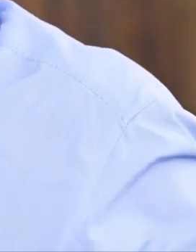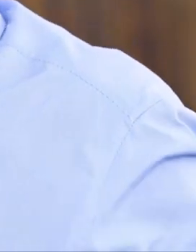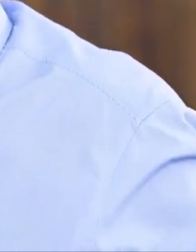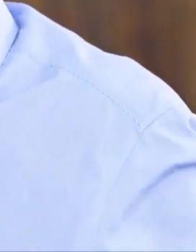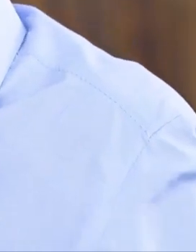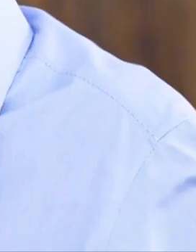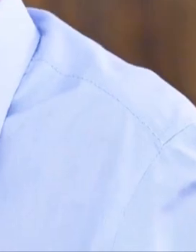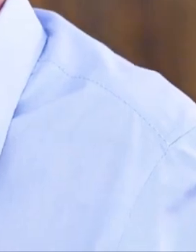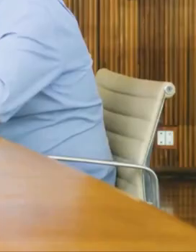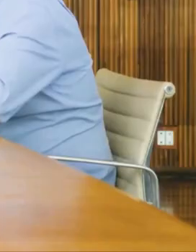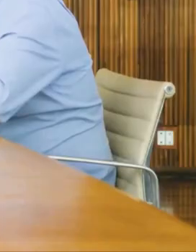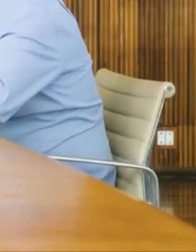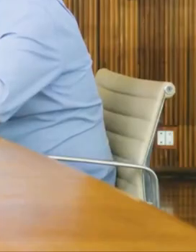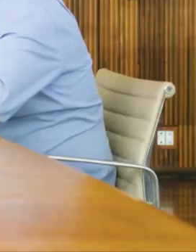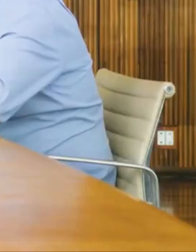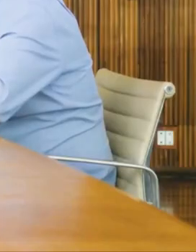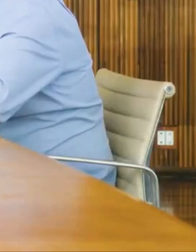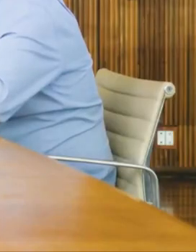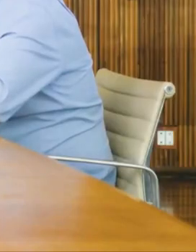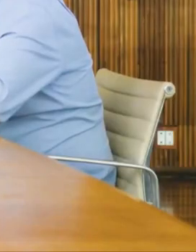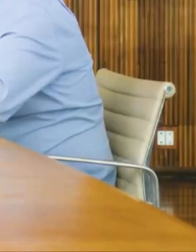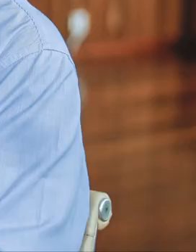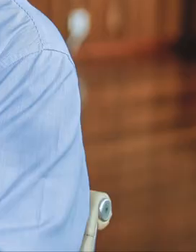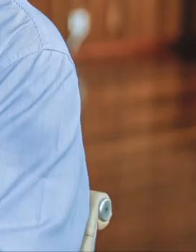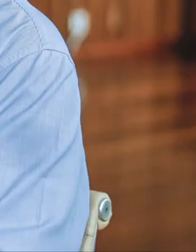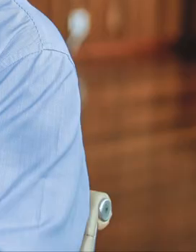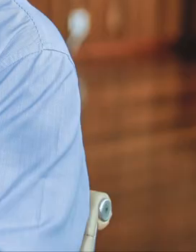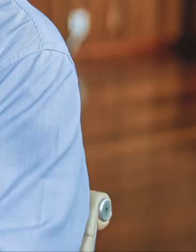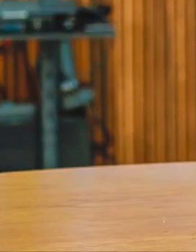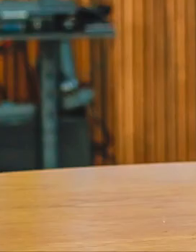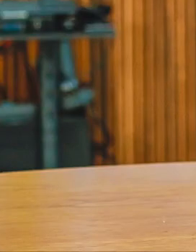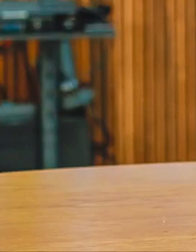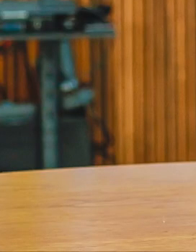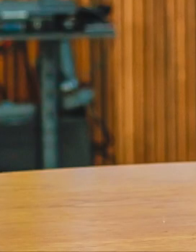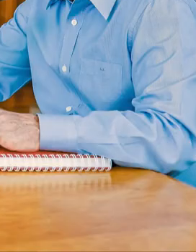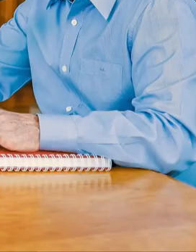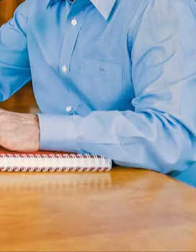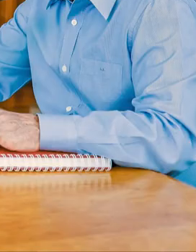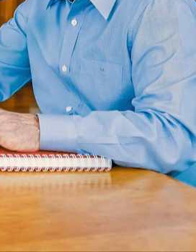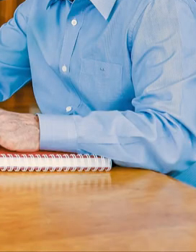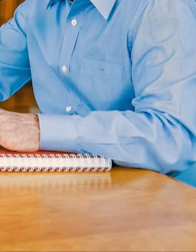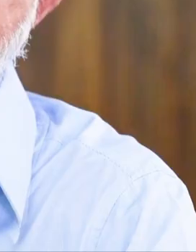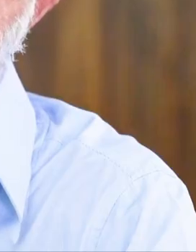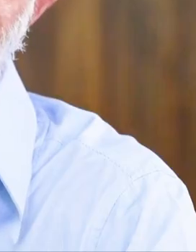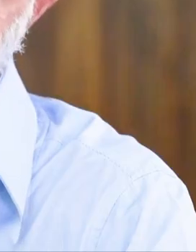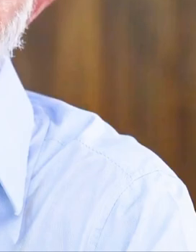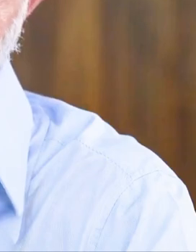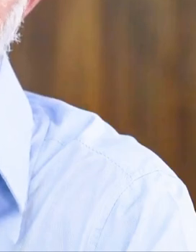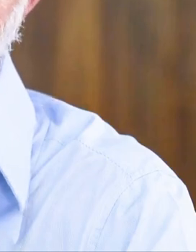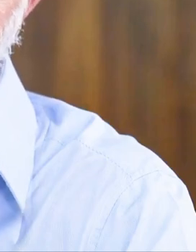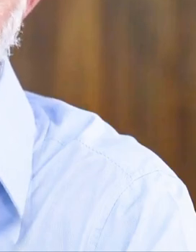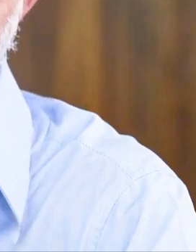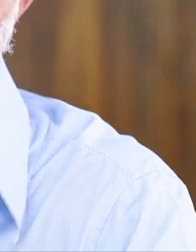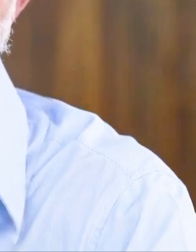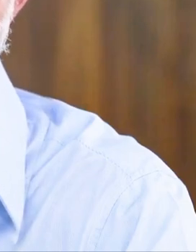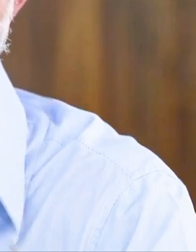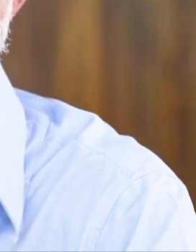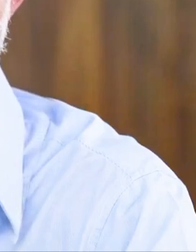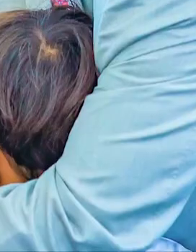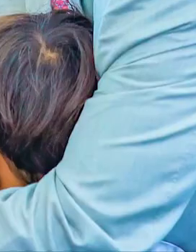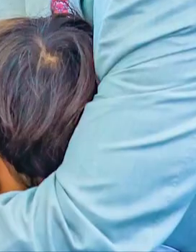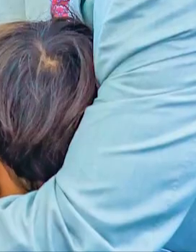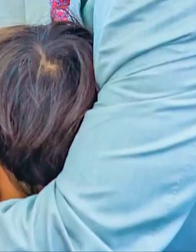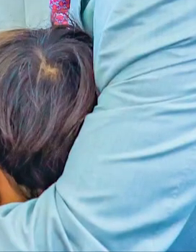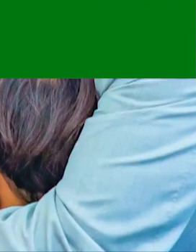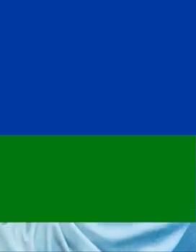de ser feliz outra vez. Vai ser um prazer enorme realmente repetir esses encontros. Um abraço, gente, e até a próxima terça-feira, se Deus